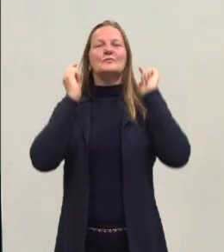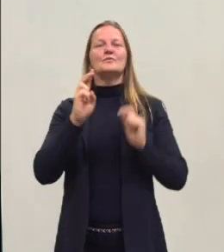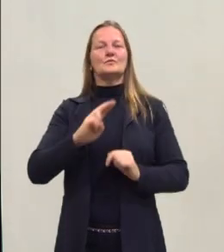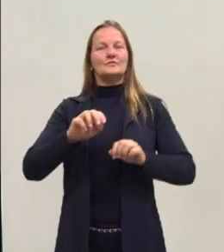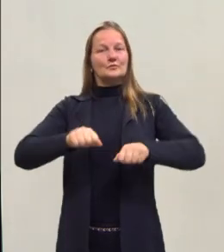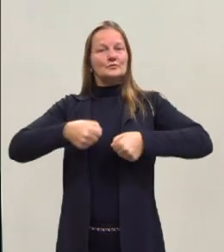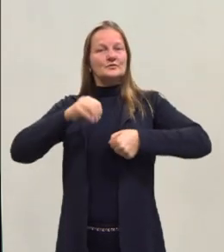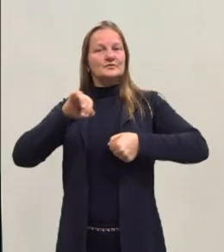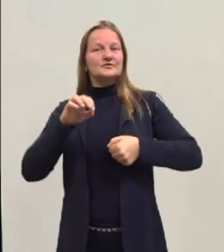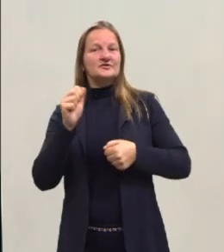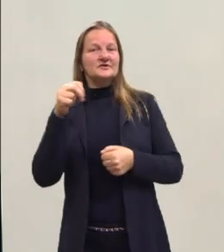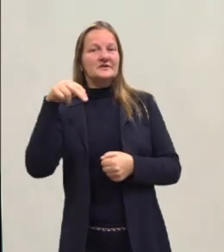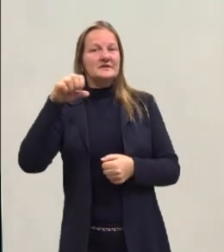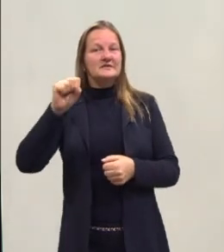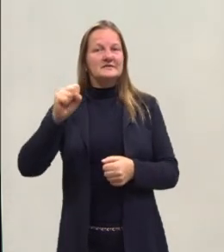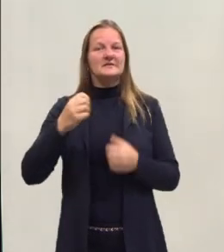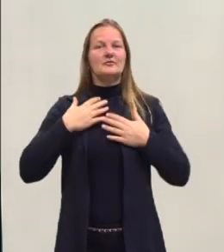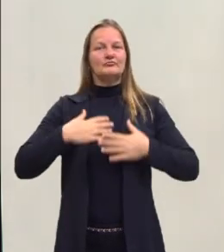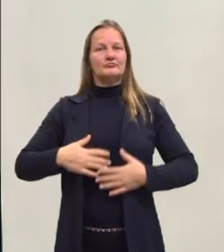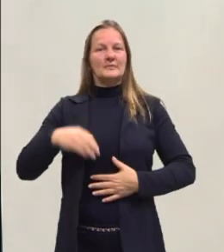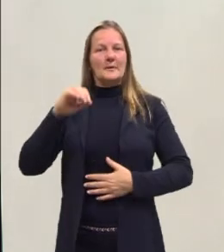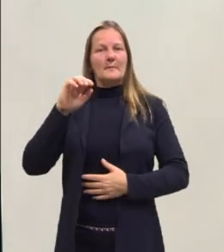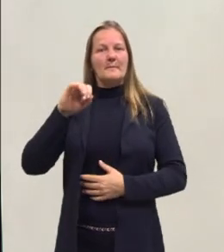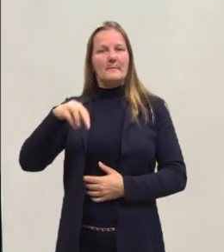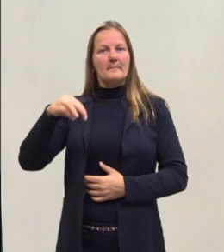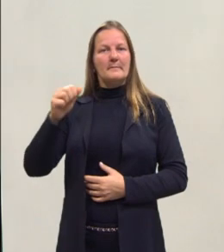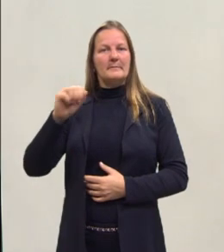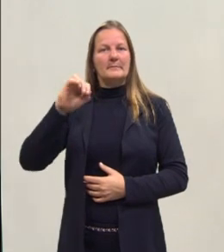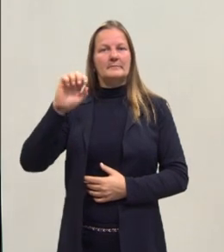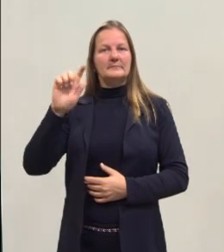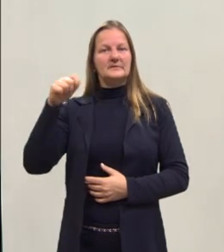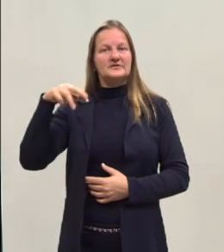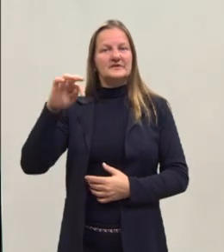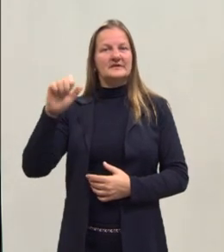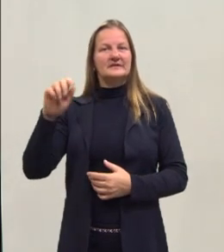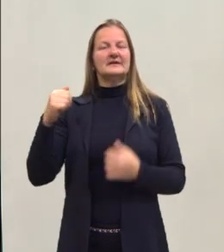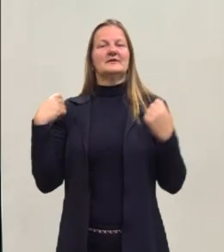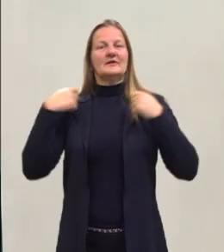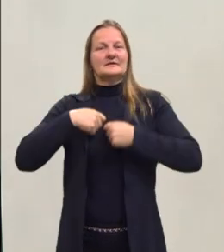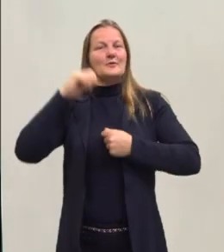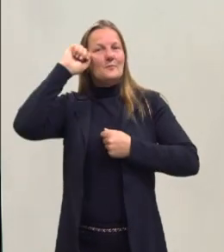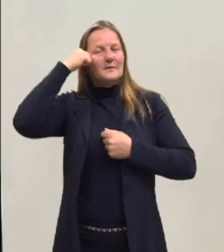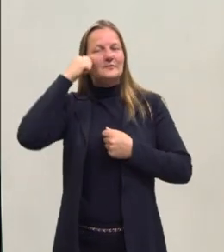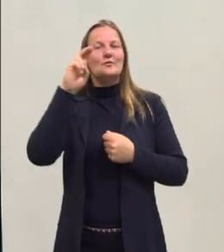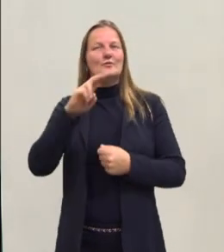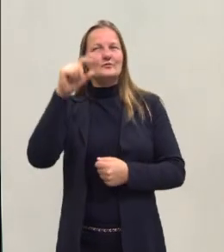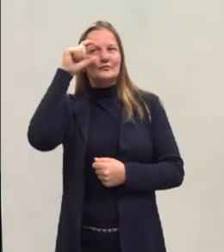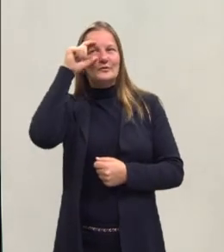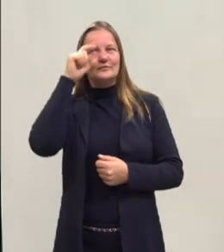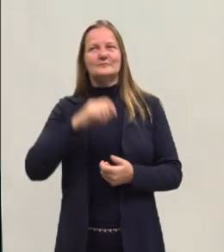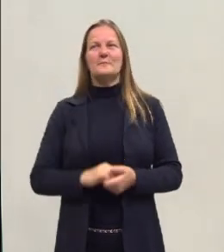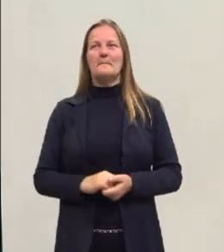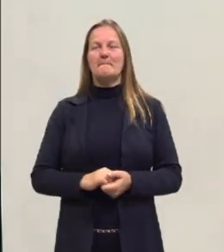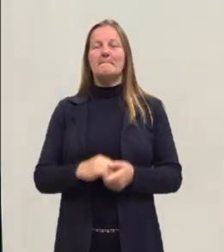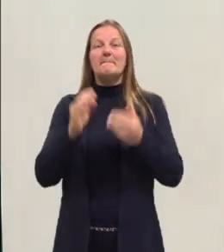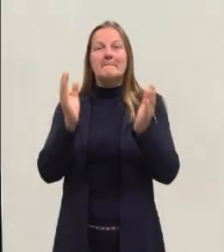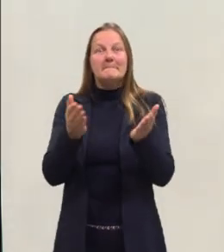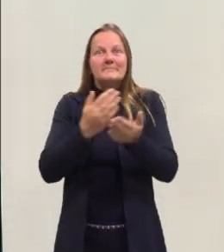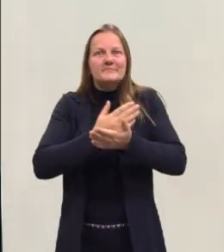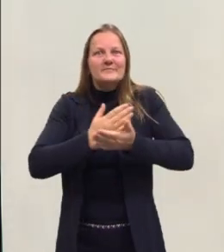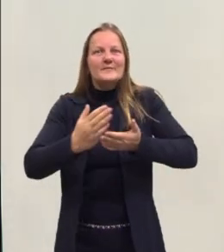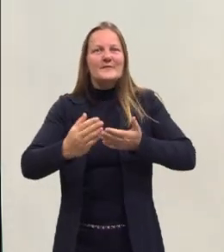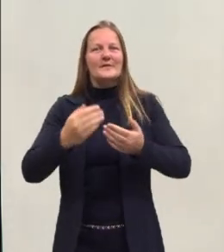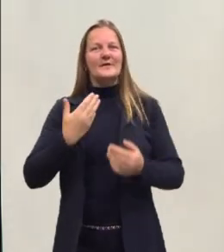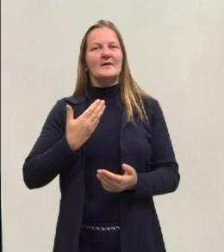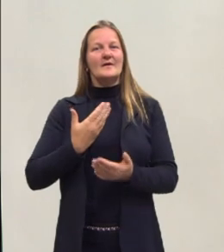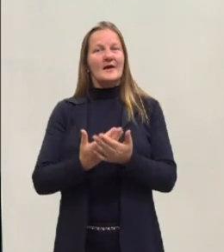calça jeans, camiseta cor magenta do projeto e casaco preto e os óculos. Bom, vamos lá então para a